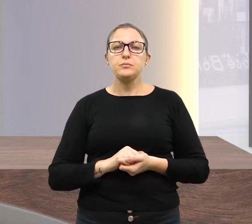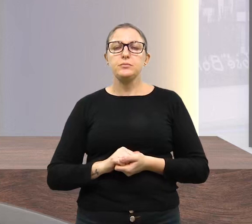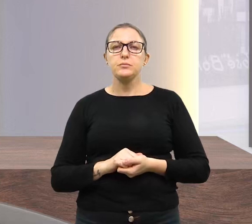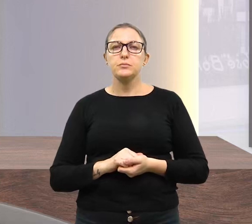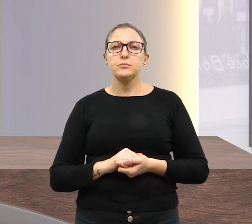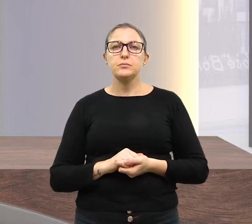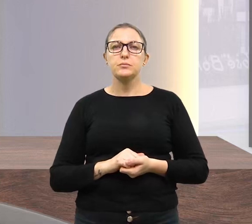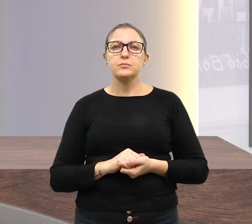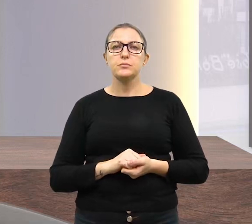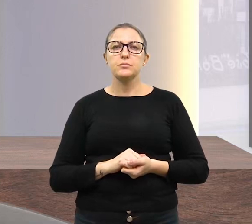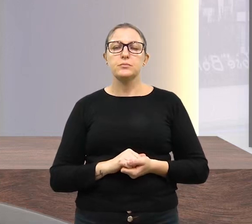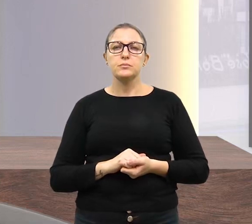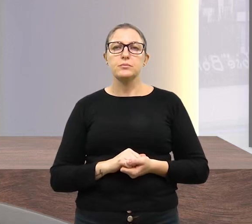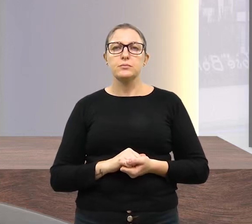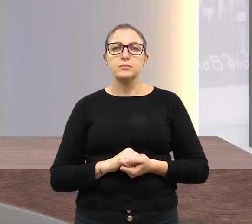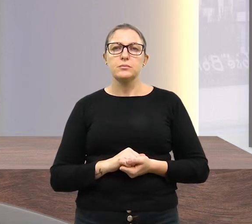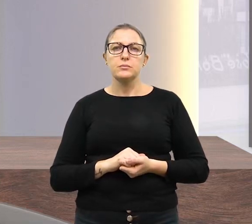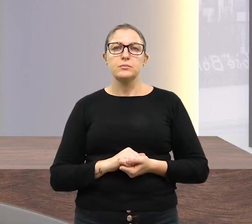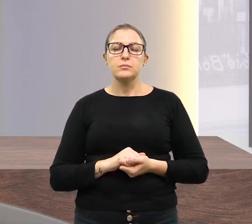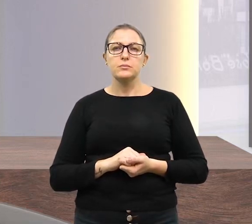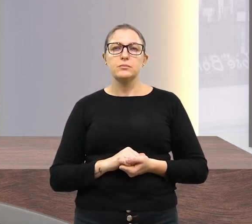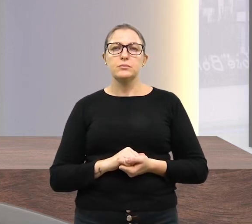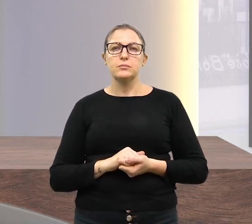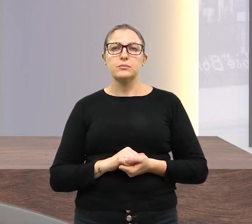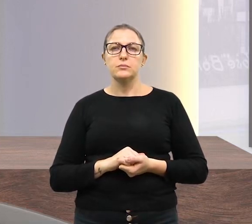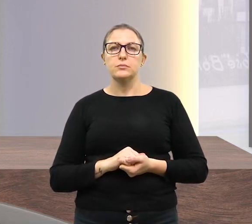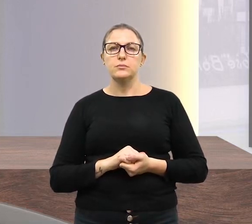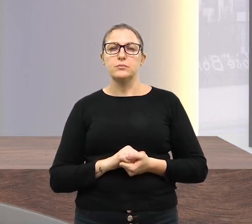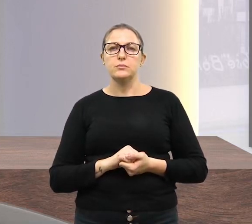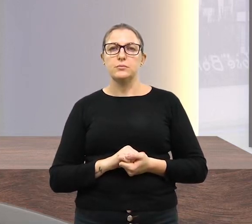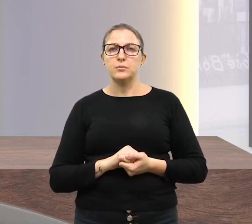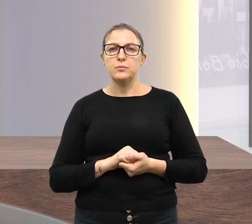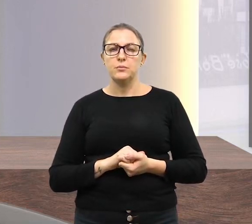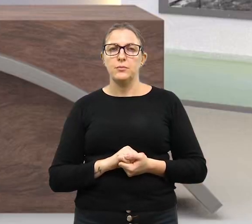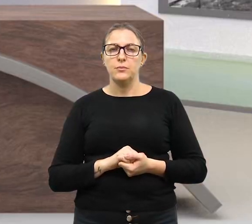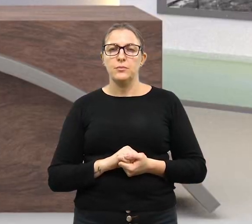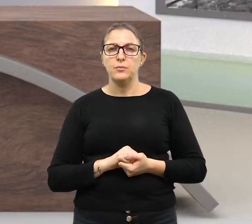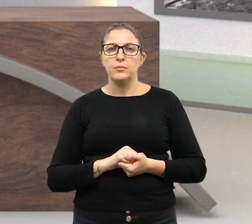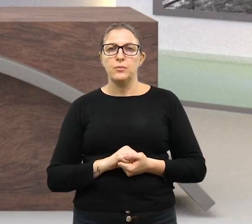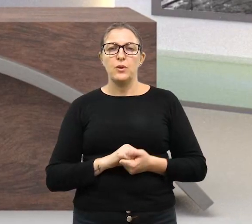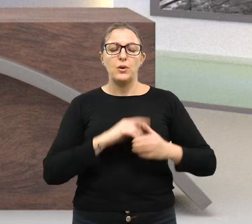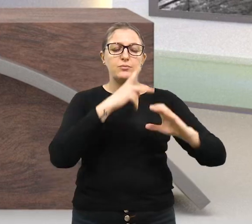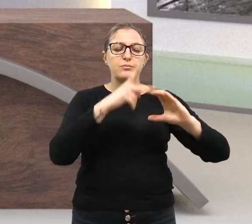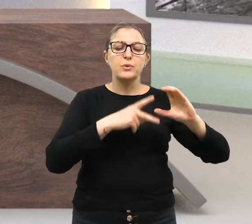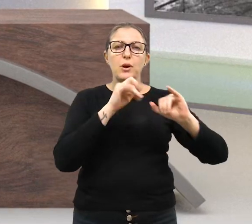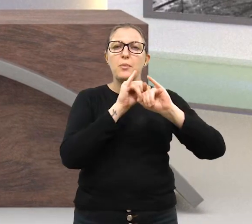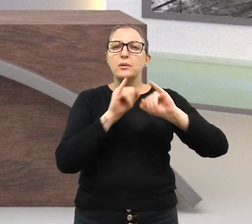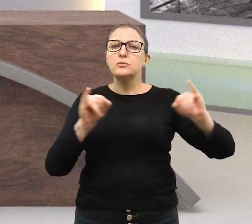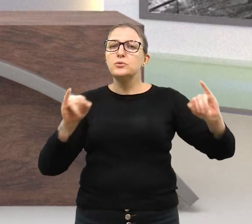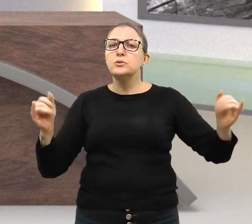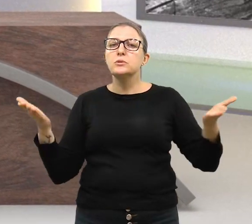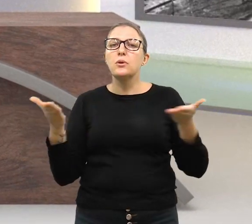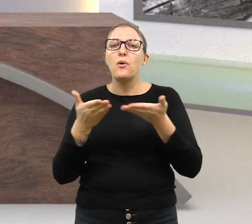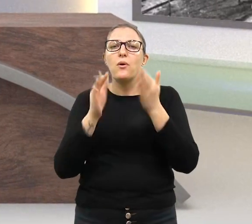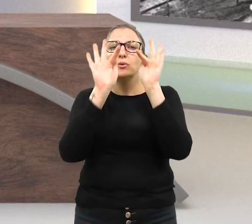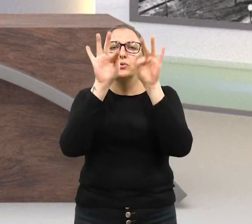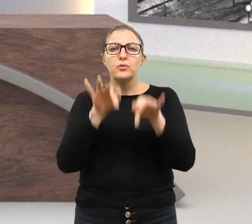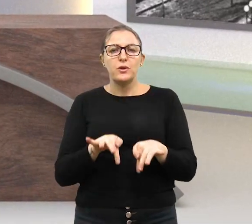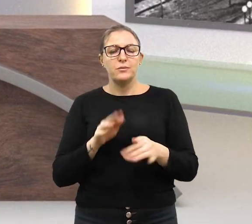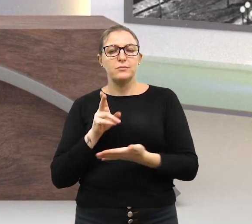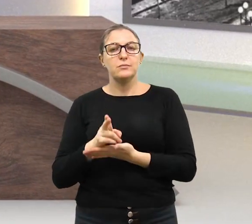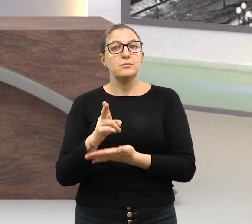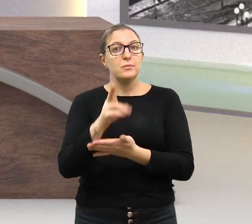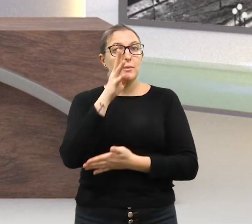.erechim.rs.gov.br O Câmara Notícias de hoje fica por aqui.